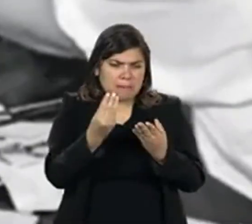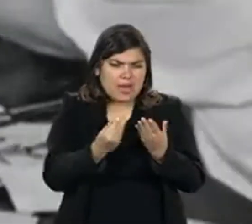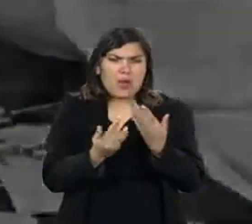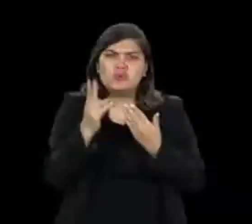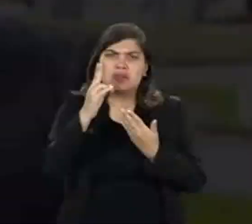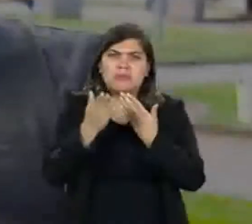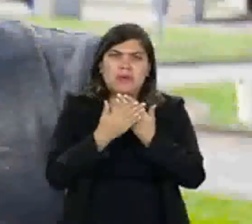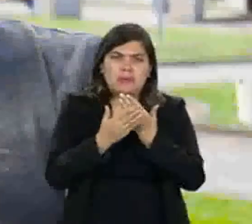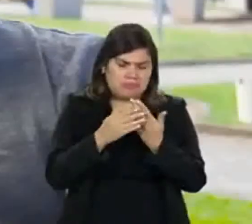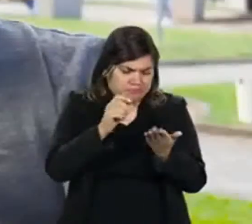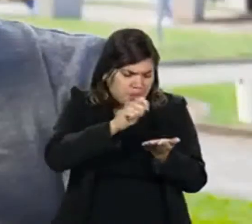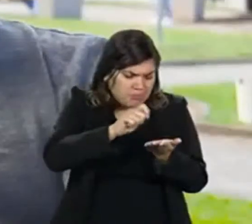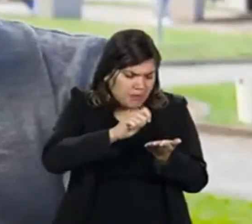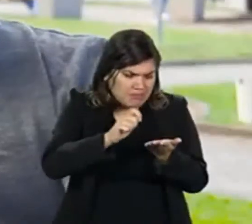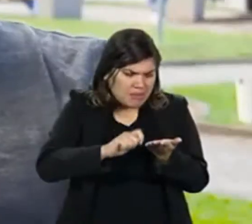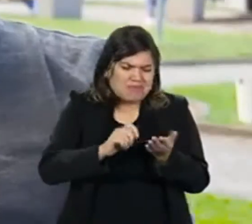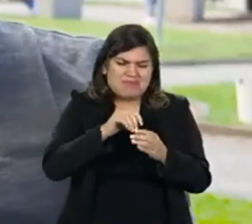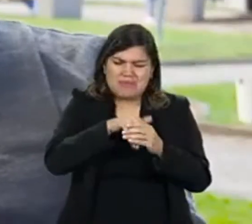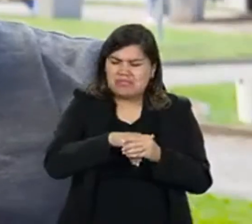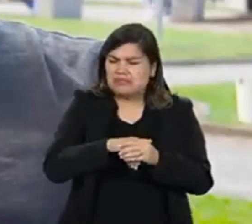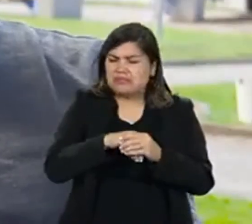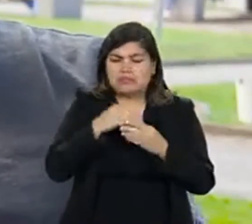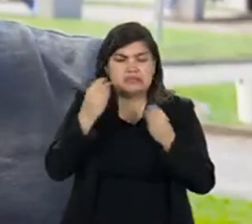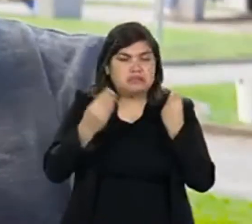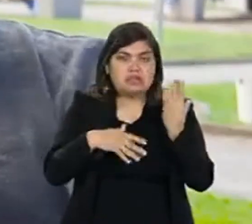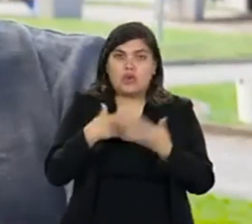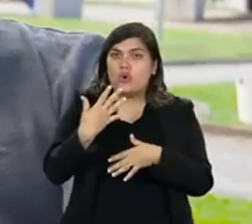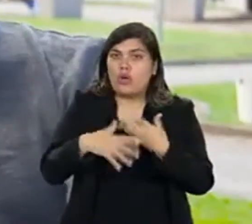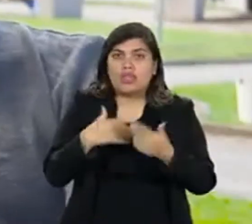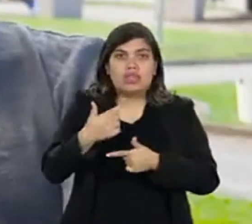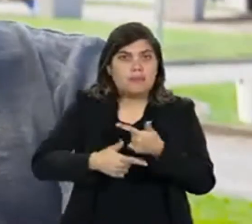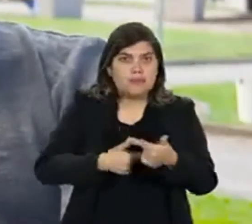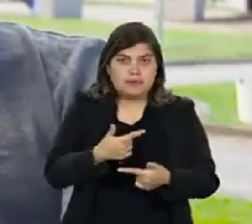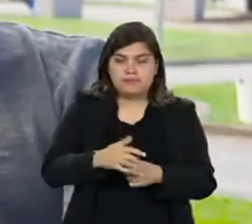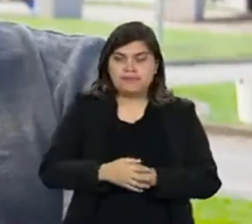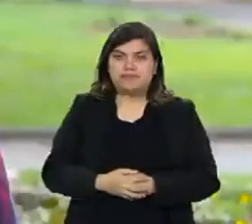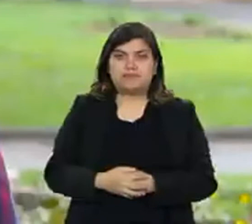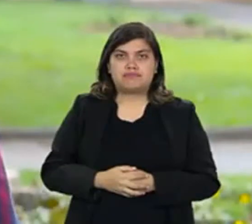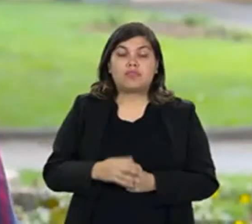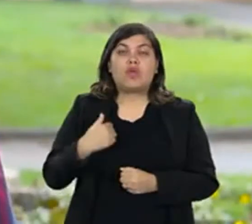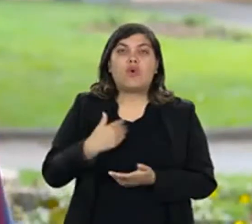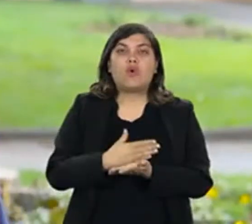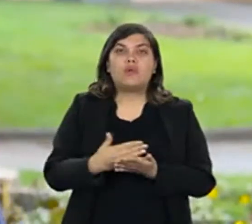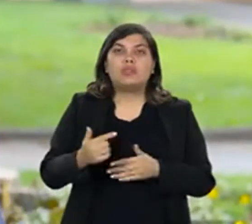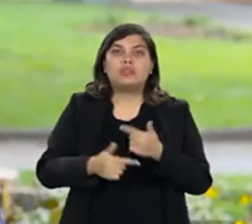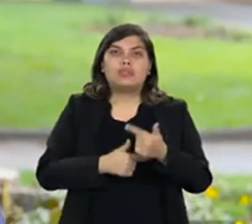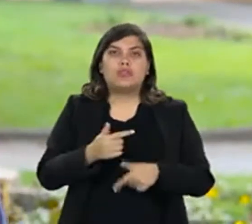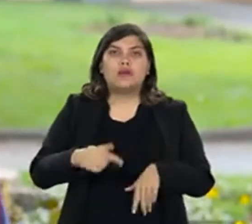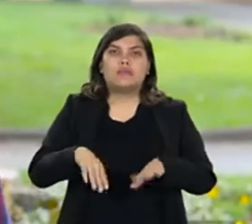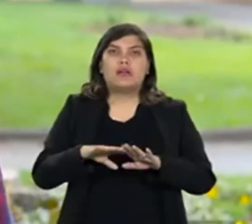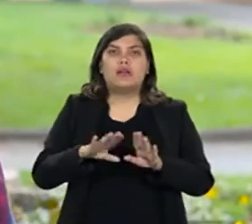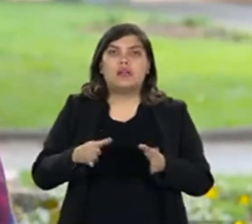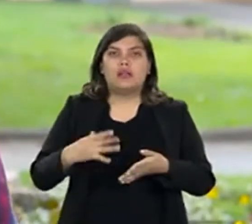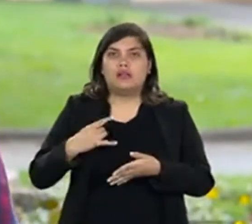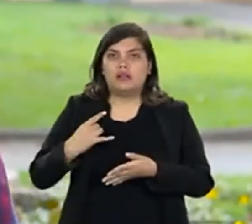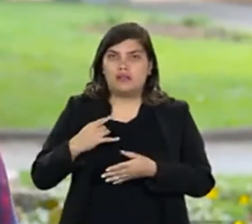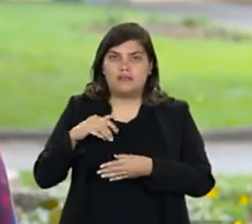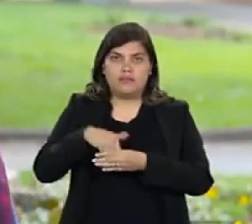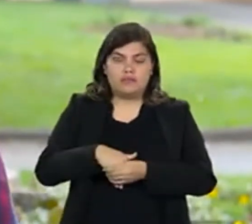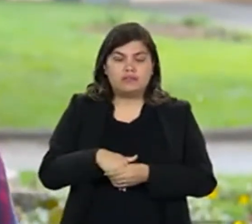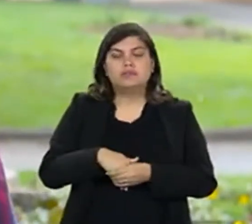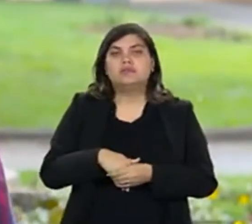votos, aquele fechamento daqueles mapas, era muito trabalhoso. Eu comecei a trabalhar como mesário.